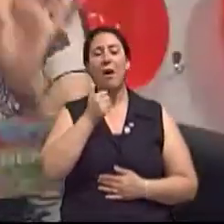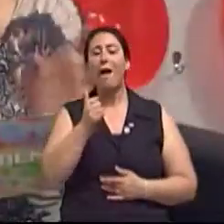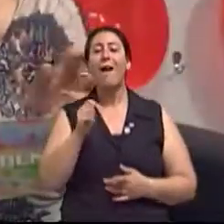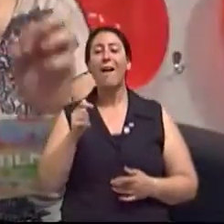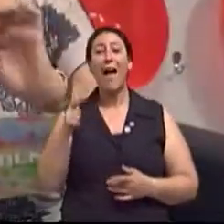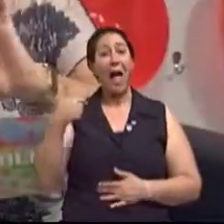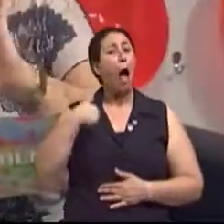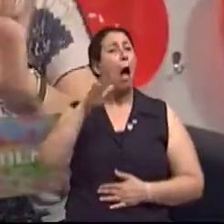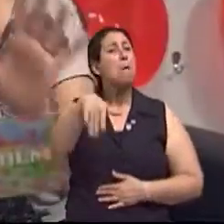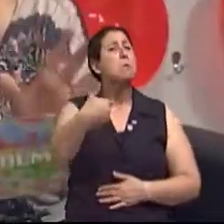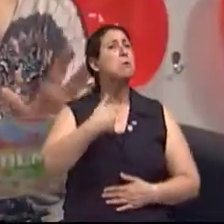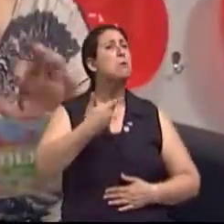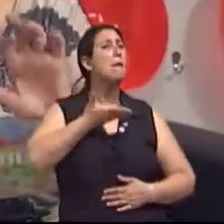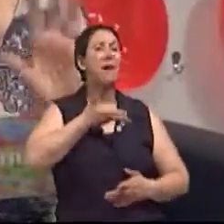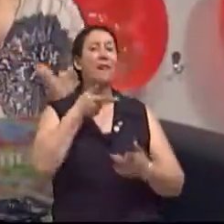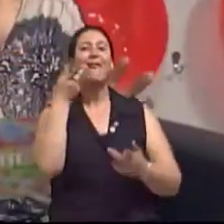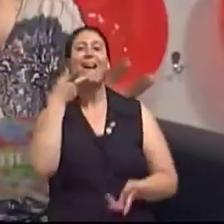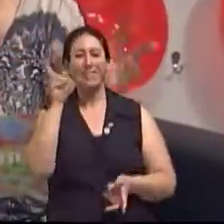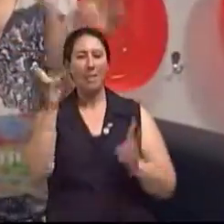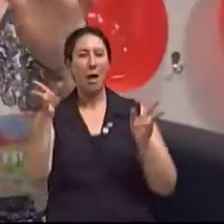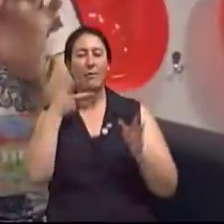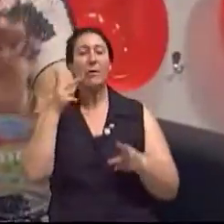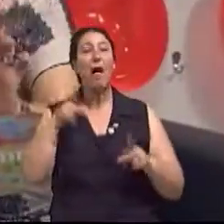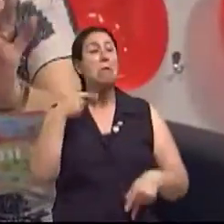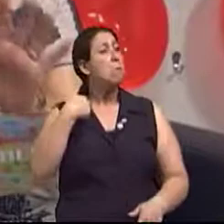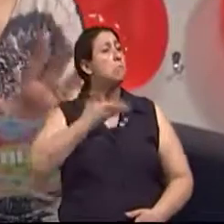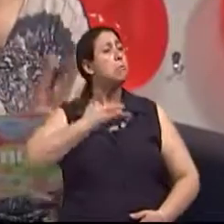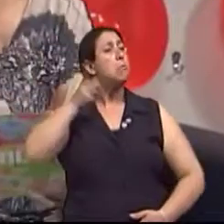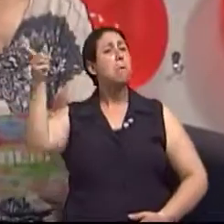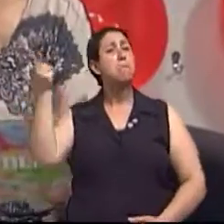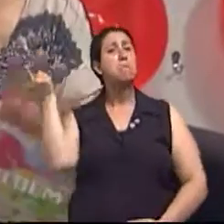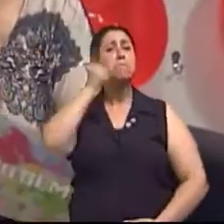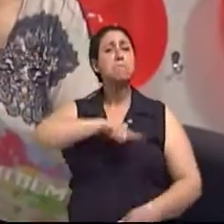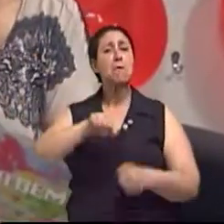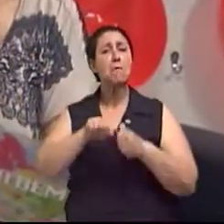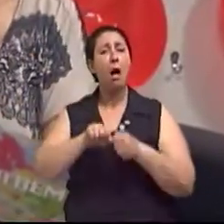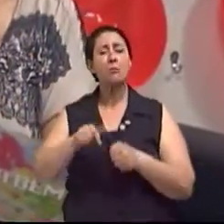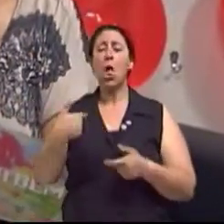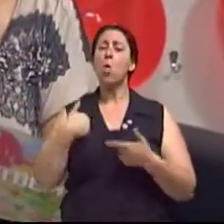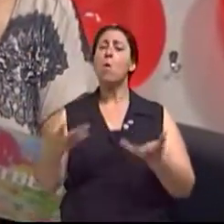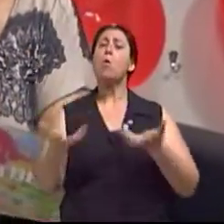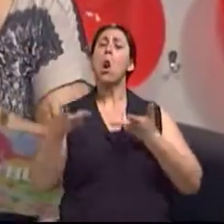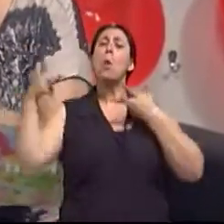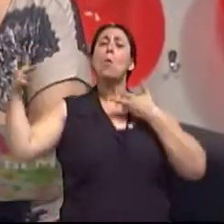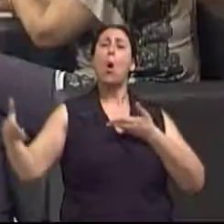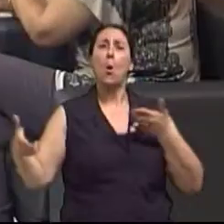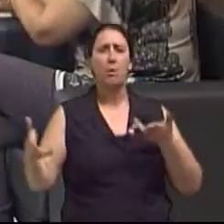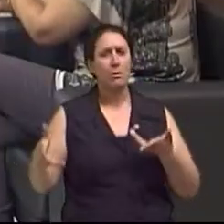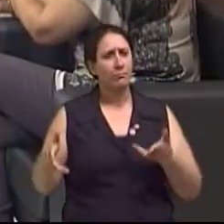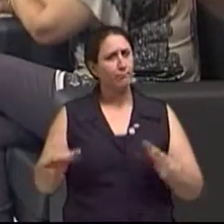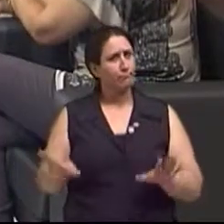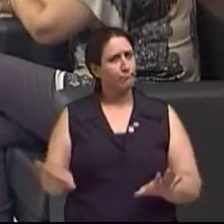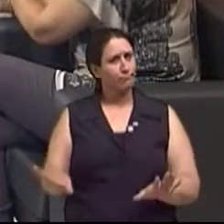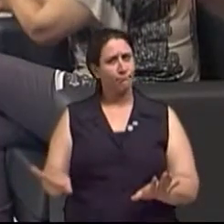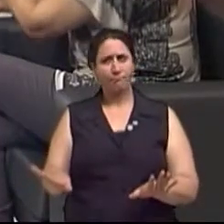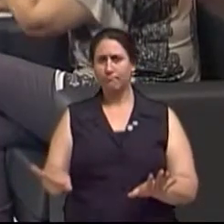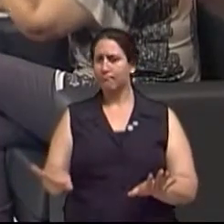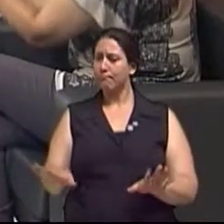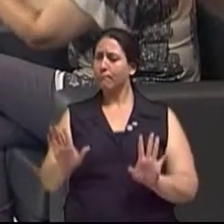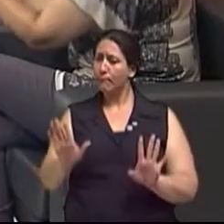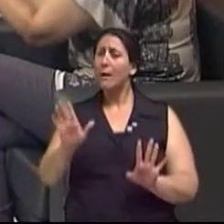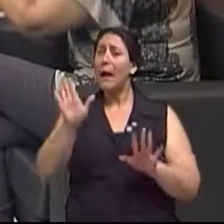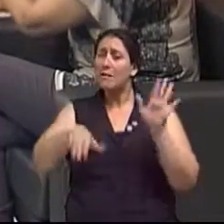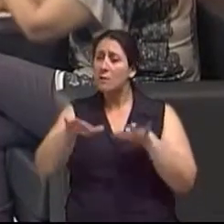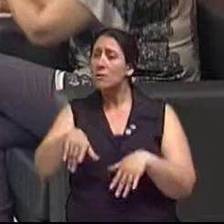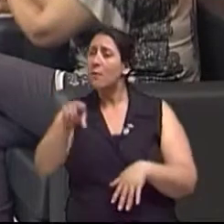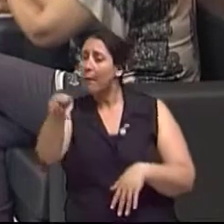a minha comadre, o meu vizinho, a minha vizinha, a minha tia fez assim, doutora, eu quero a mesma coisa. Para a tia serviu, para